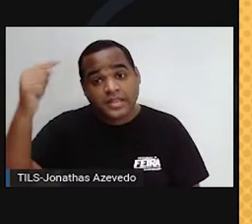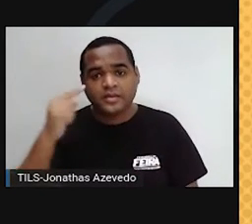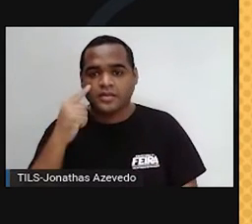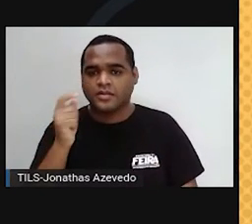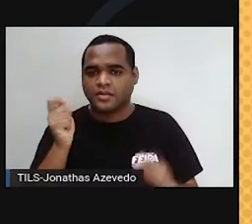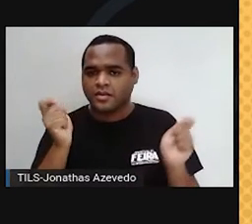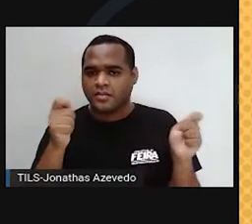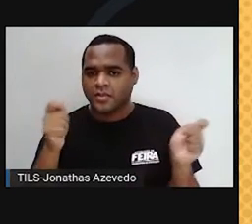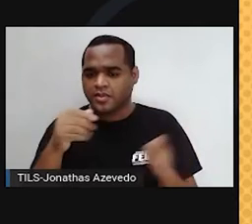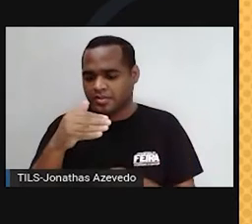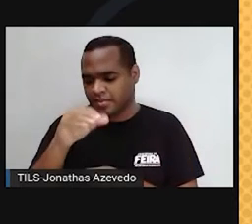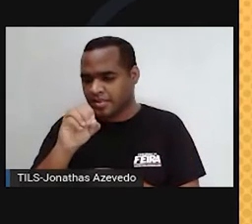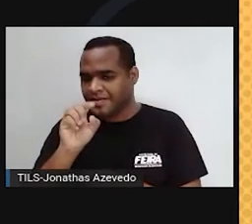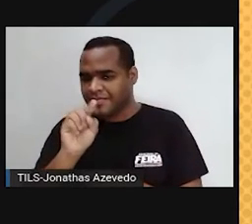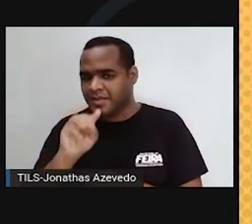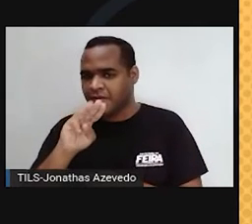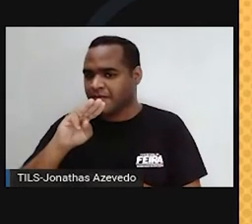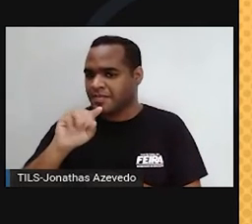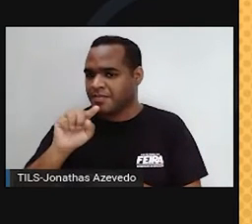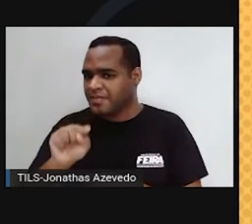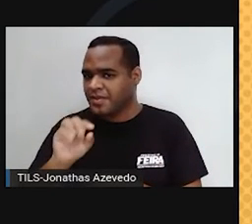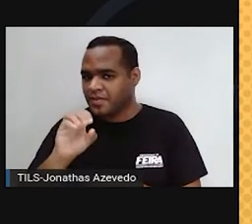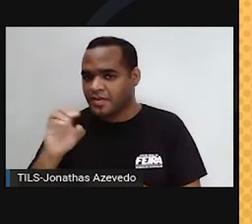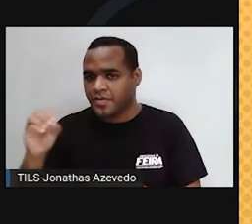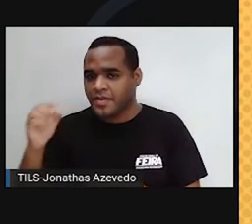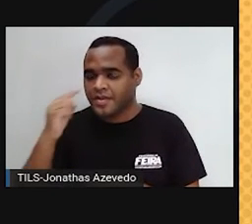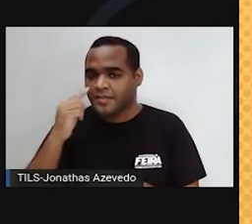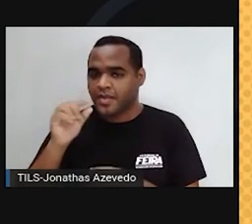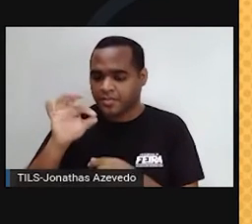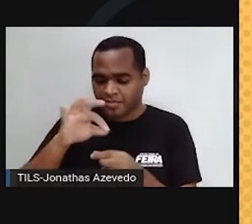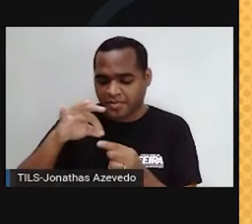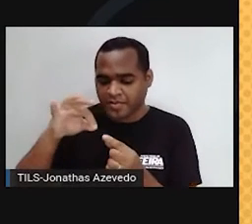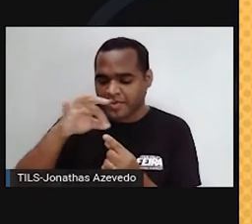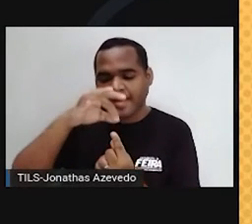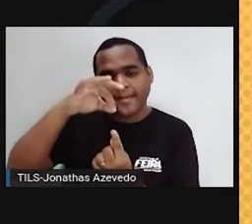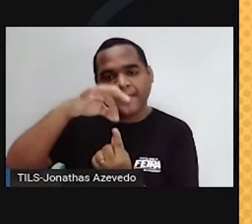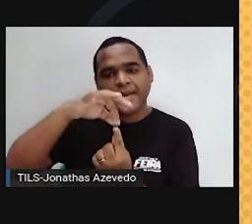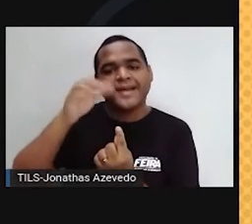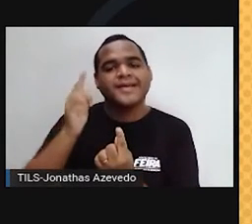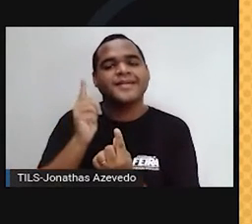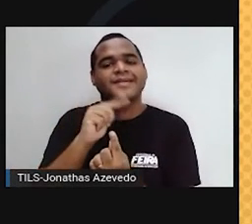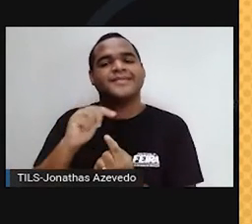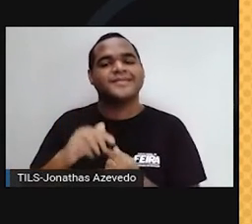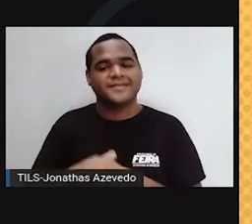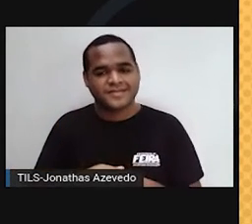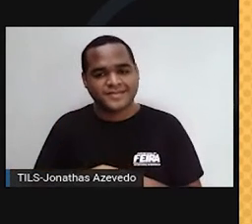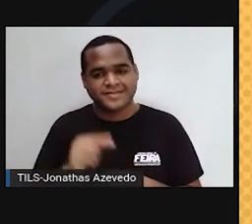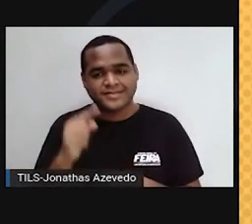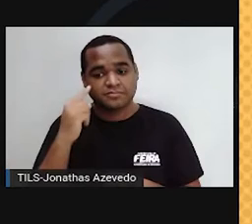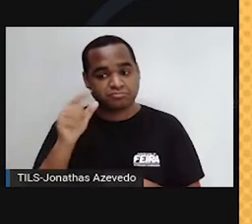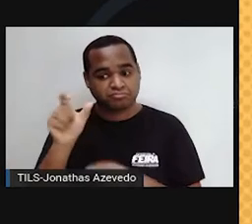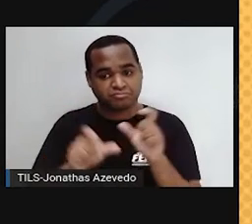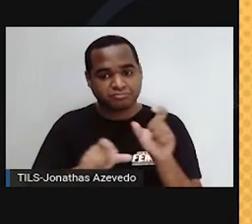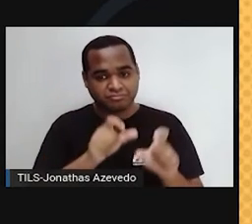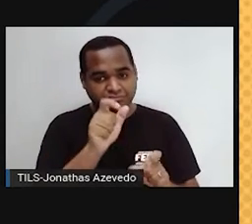colocar 10 mil células sobre a cabeça de um alfinete. As células humanas são divididas em cerca